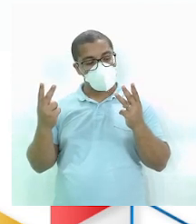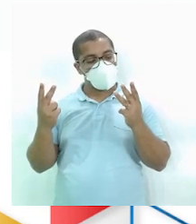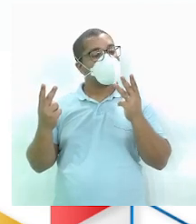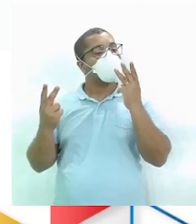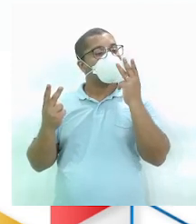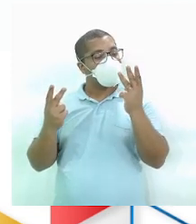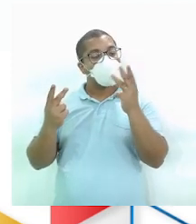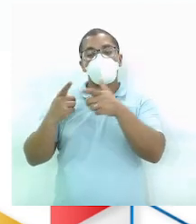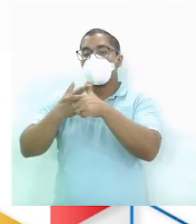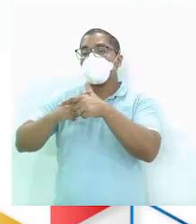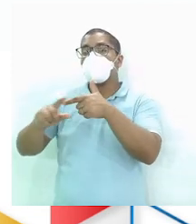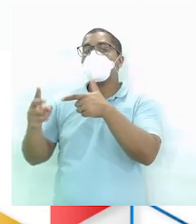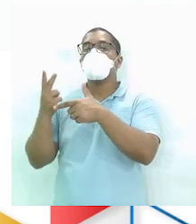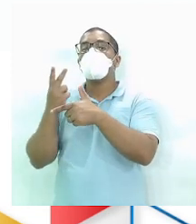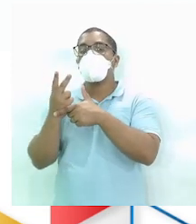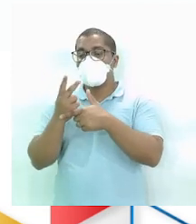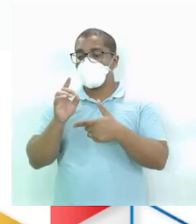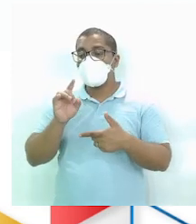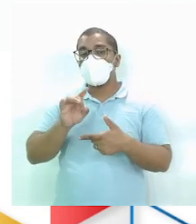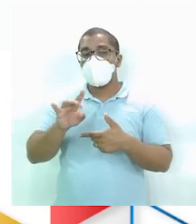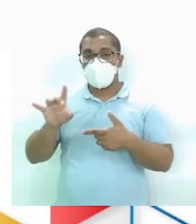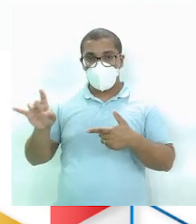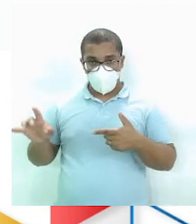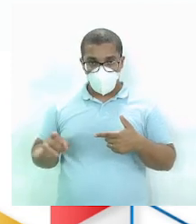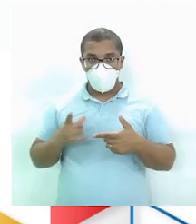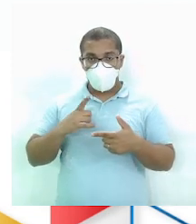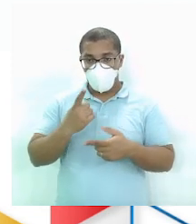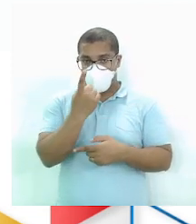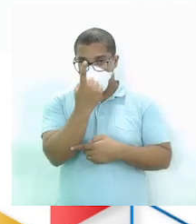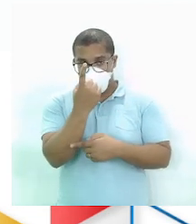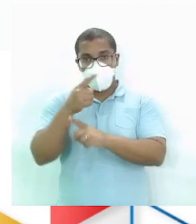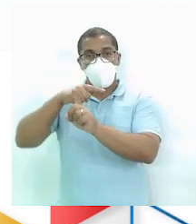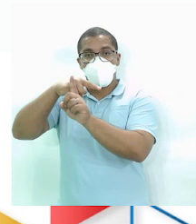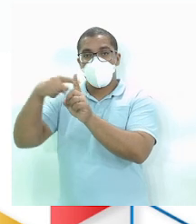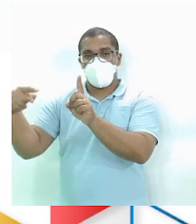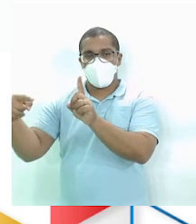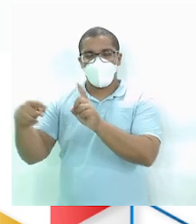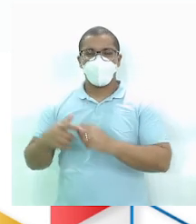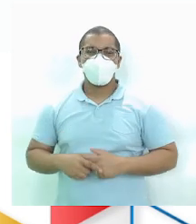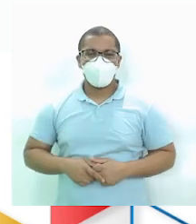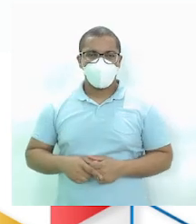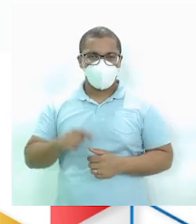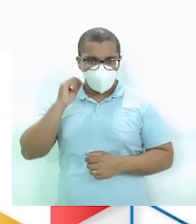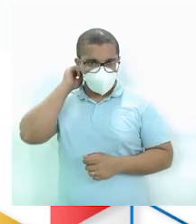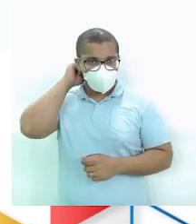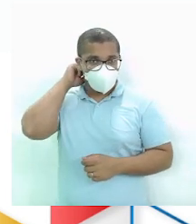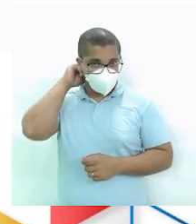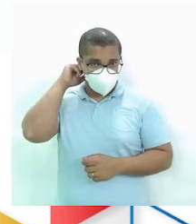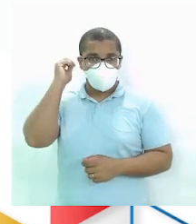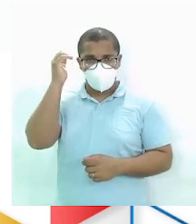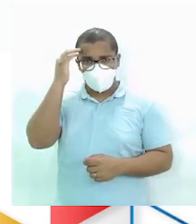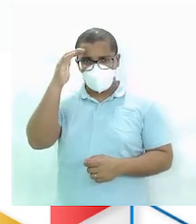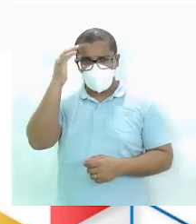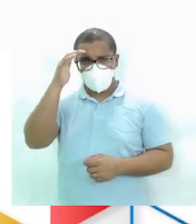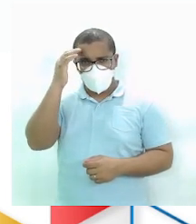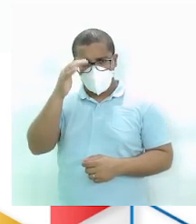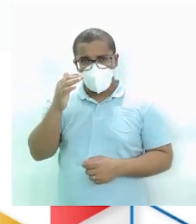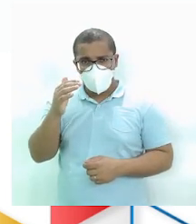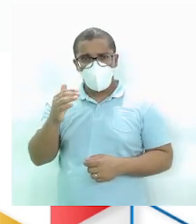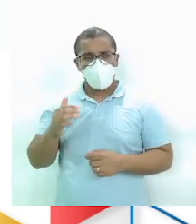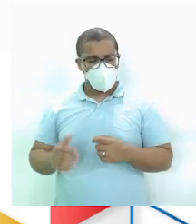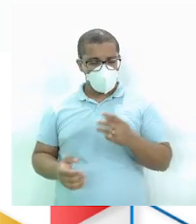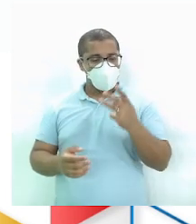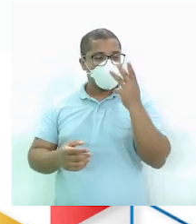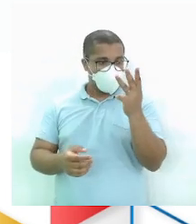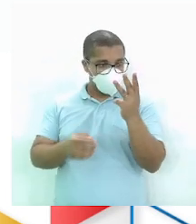dois Cada um vai ficar com Uma barra E metade Da outra barra Ok? Cada um fica com